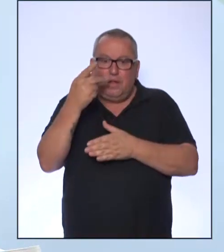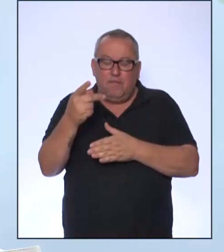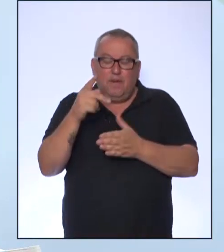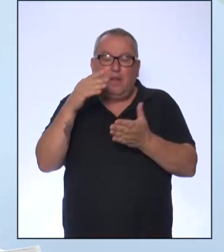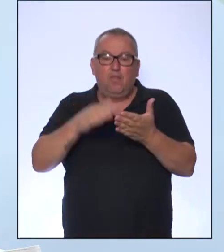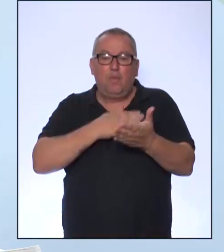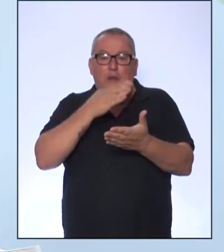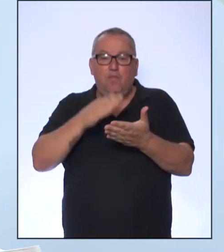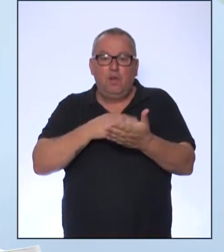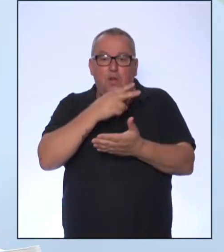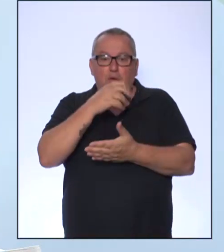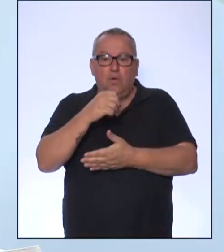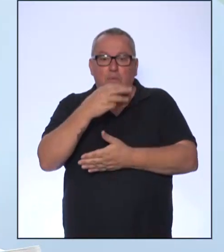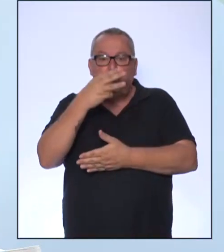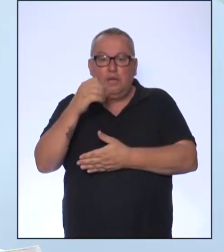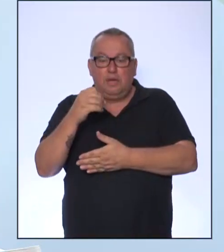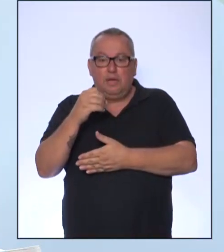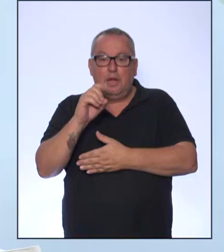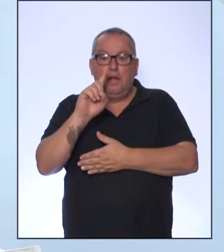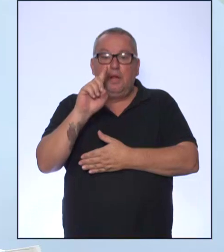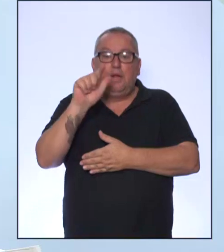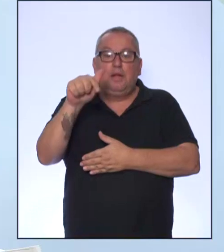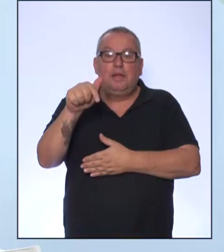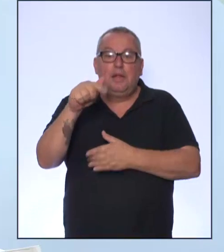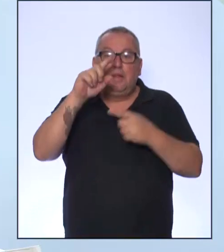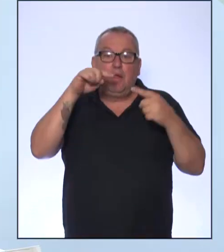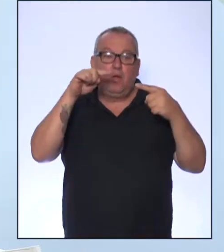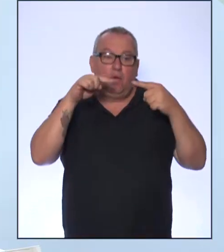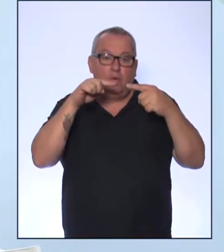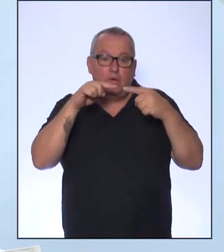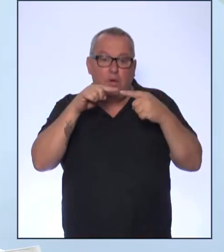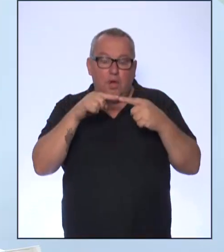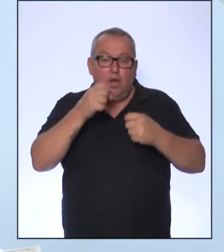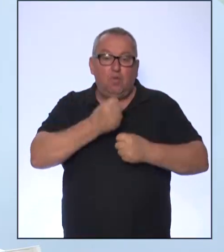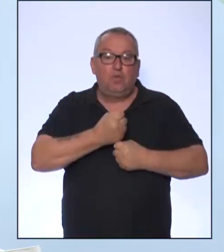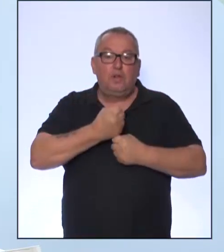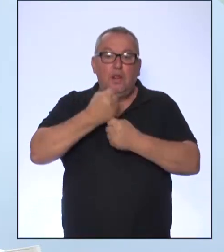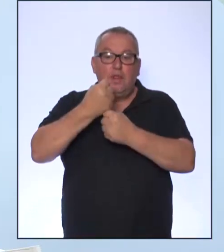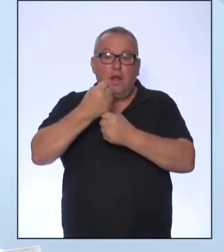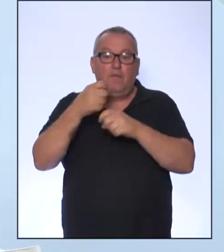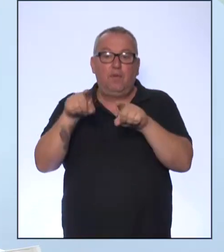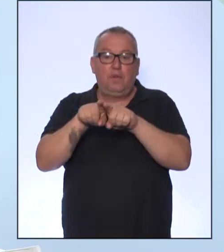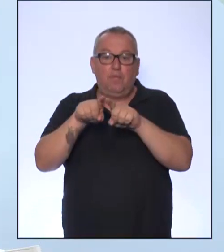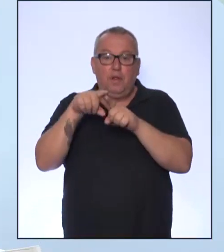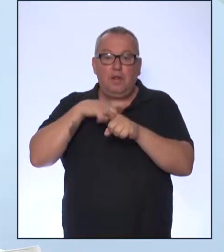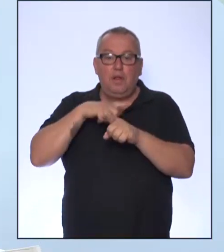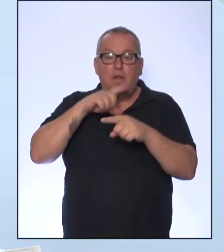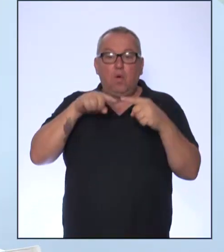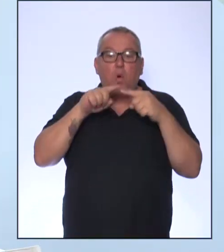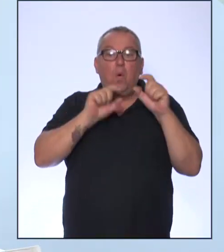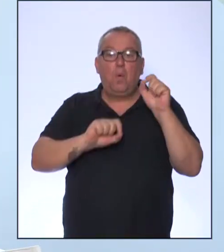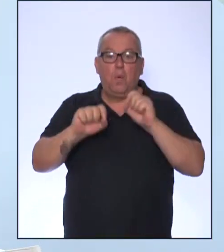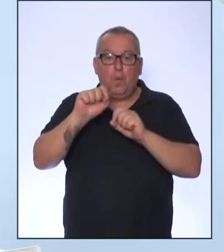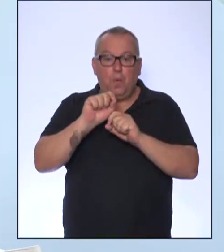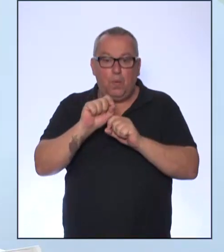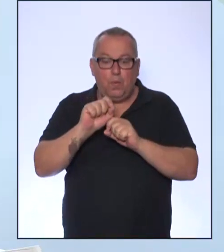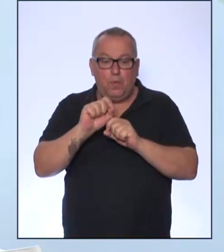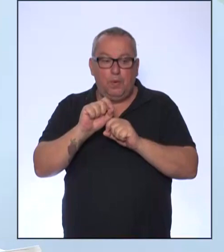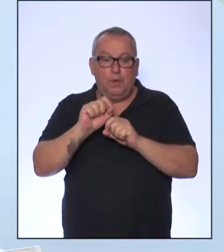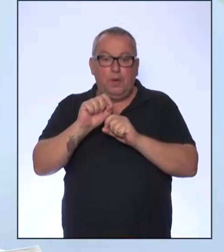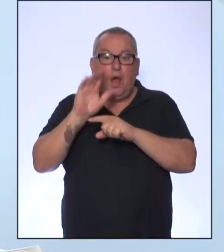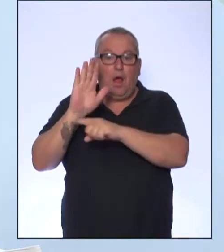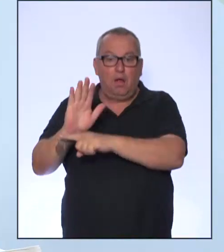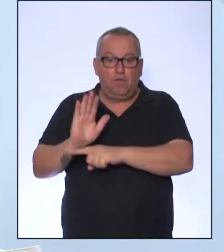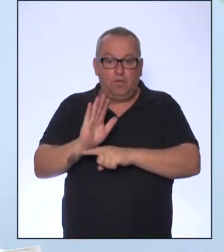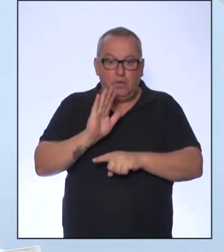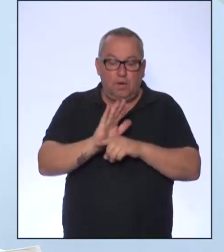e os 17 Objetivos de Desenvolvimento Sustentável que têm, entre as suas metas, a colaborar